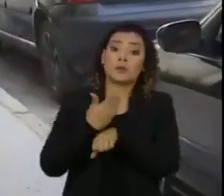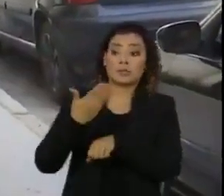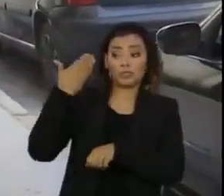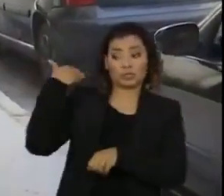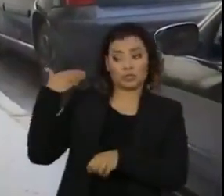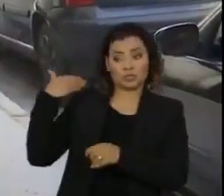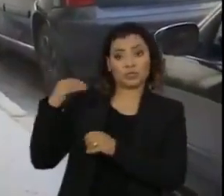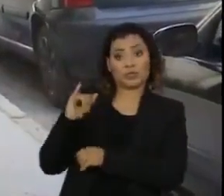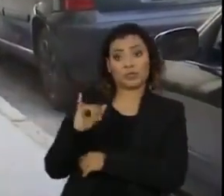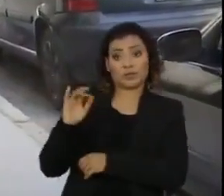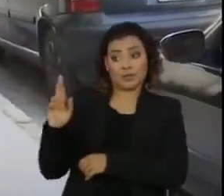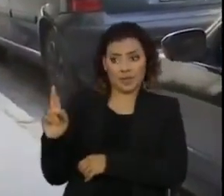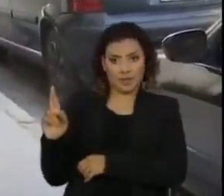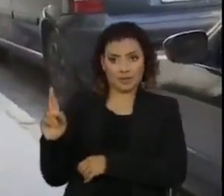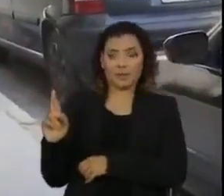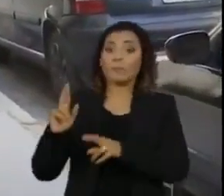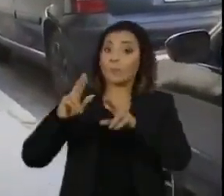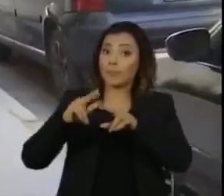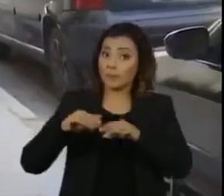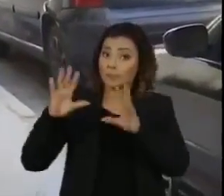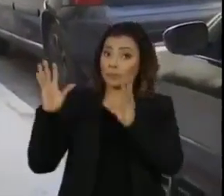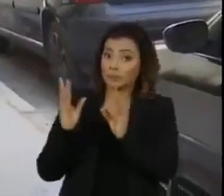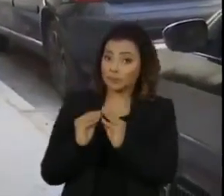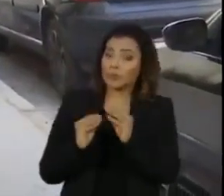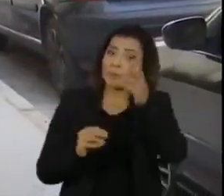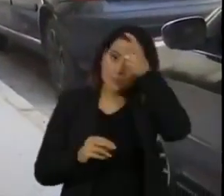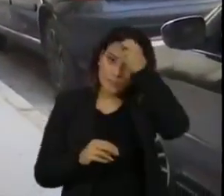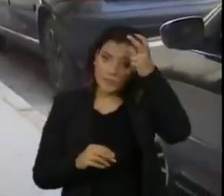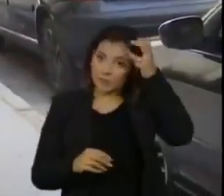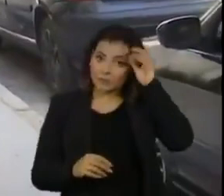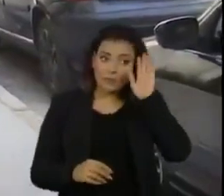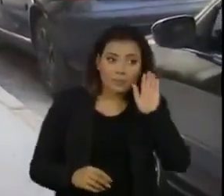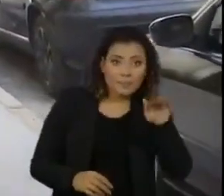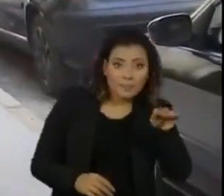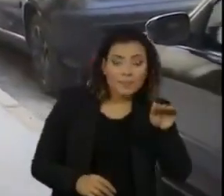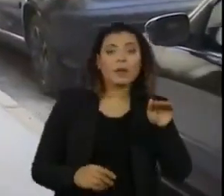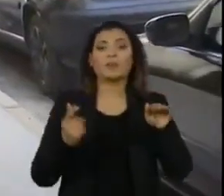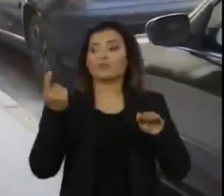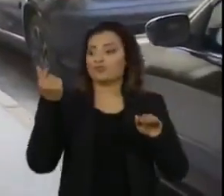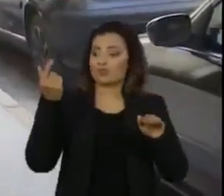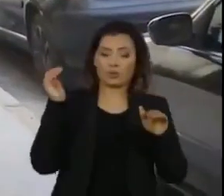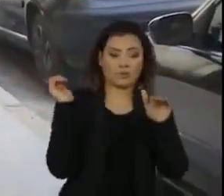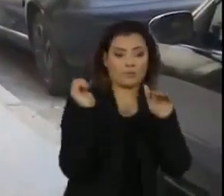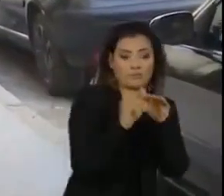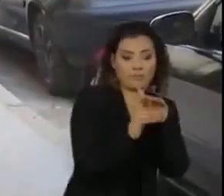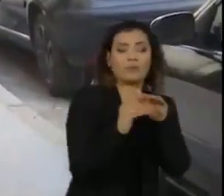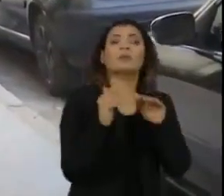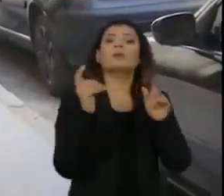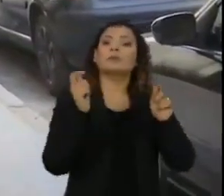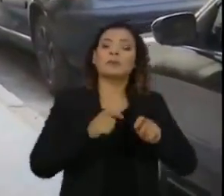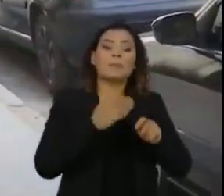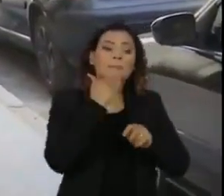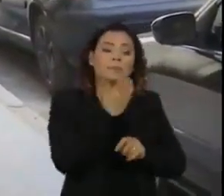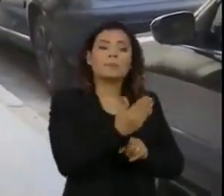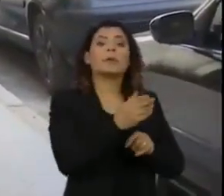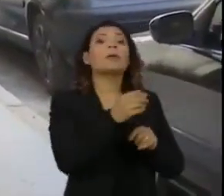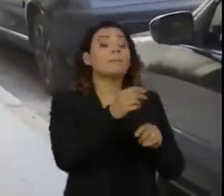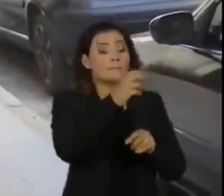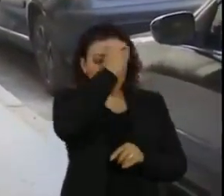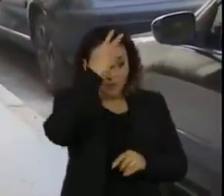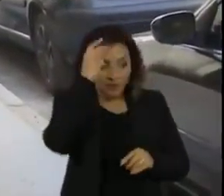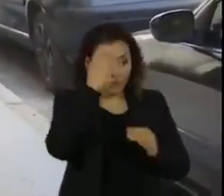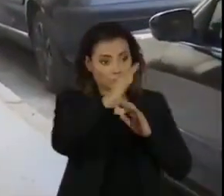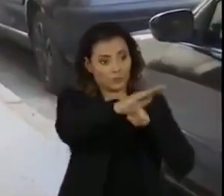declaração. Nesse caso, ele escolhe a Prefeitura, faz o depósito no fundo e solicita a Prefeitura enviar para ele uma